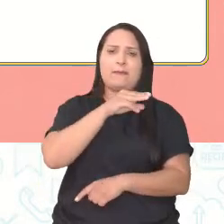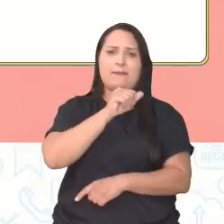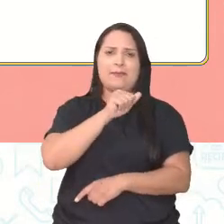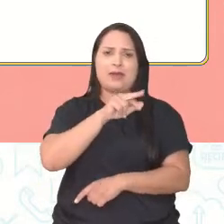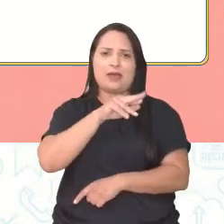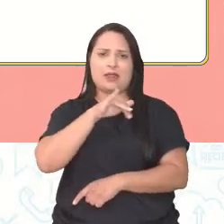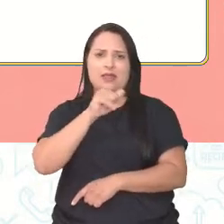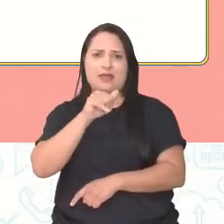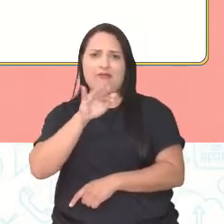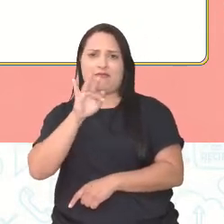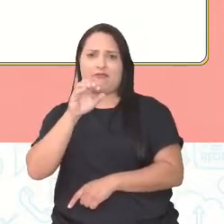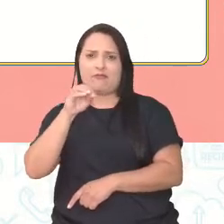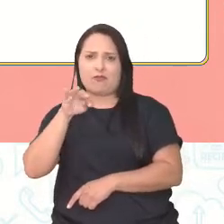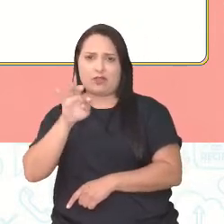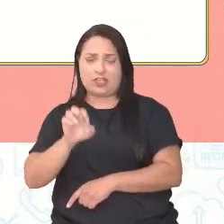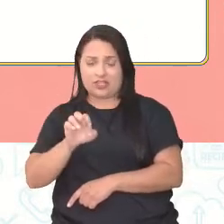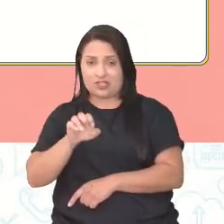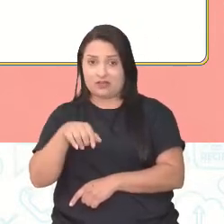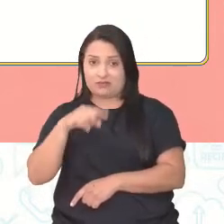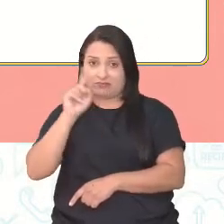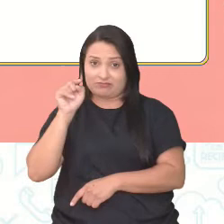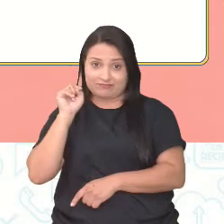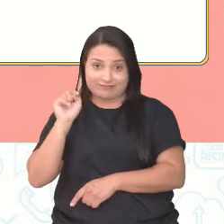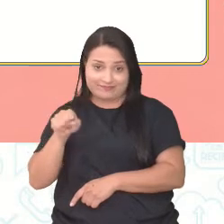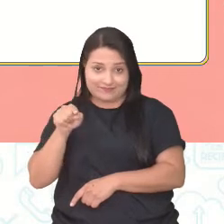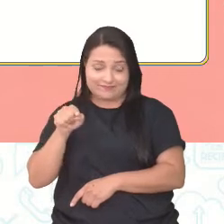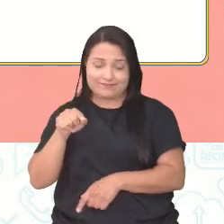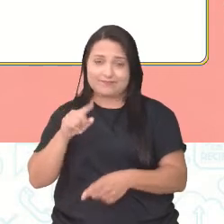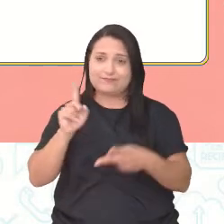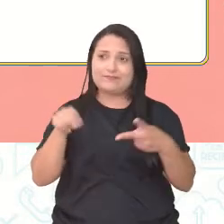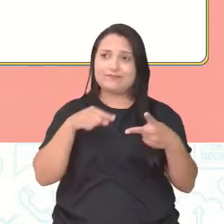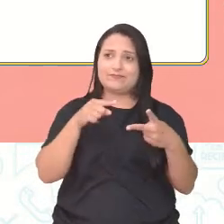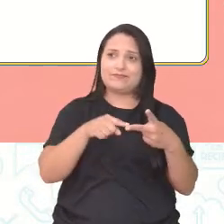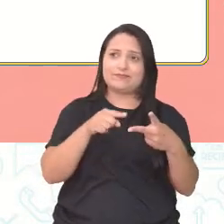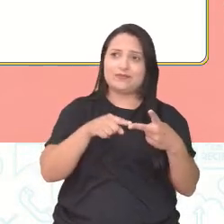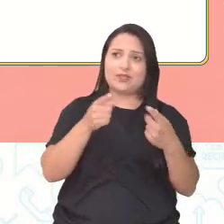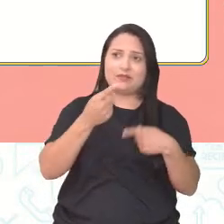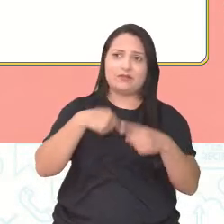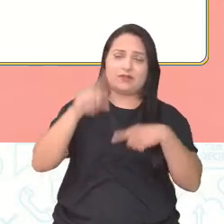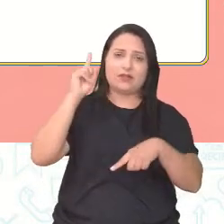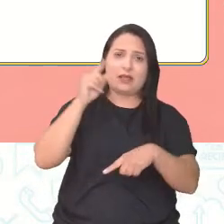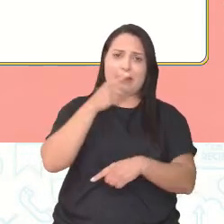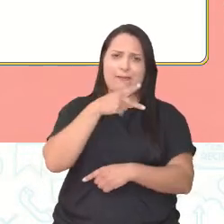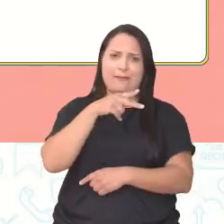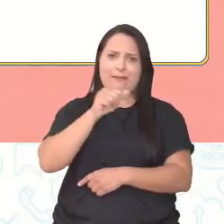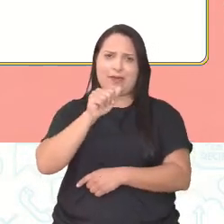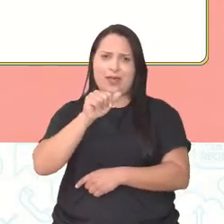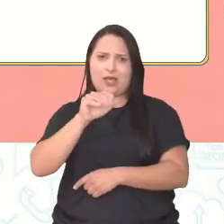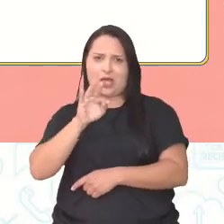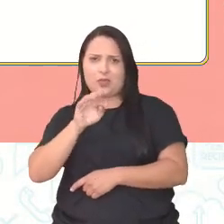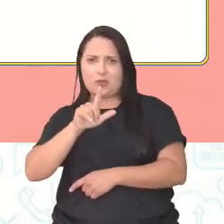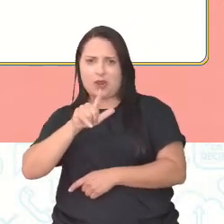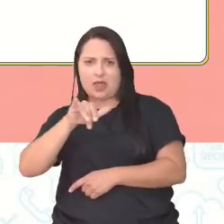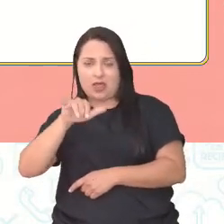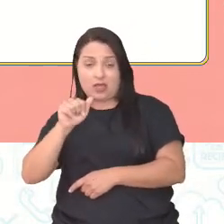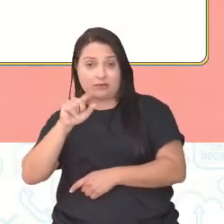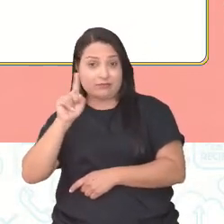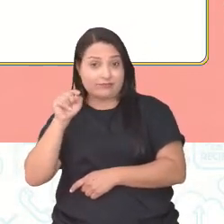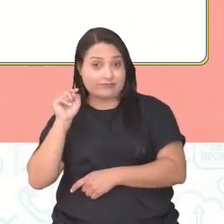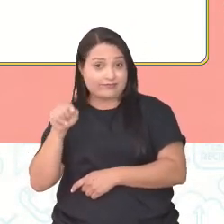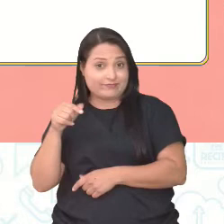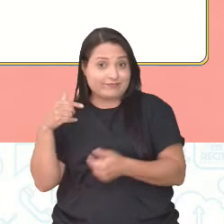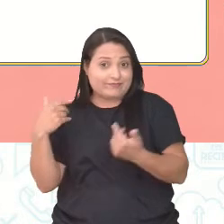Fonte? É! Foi revolução da Patuleia? É! Revolução